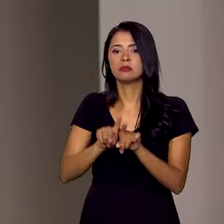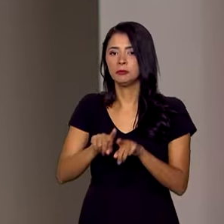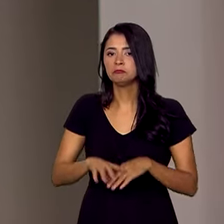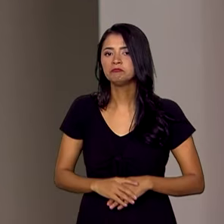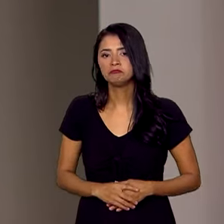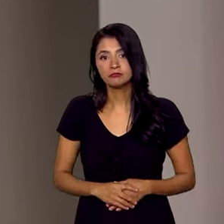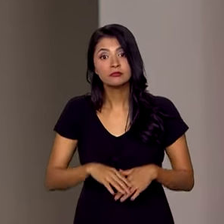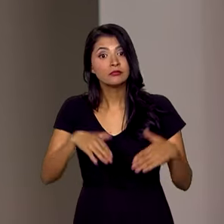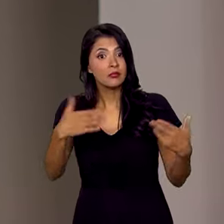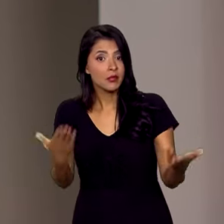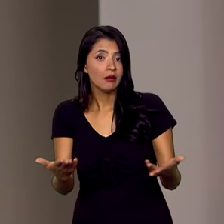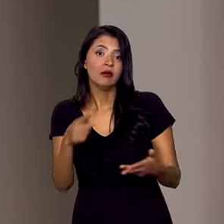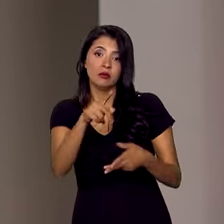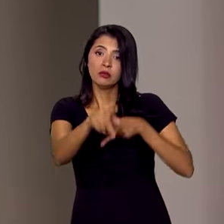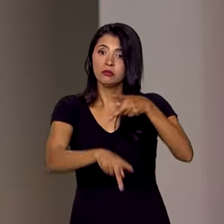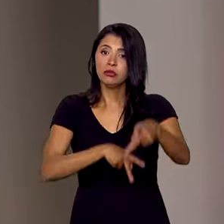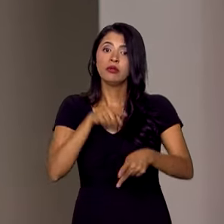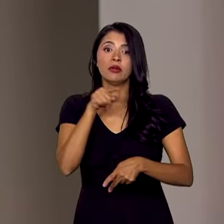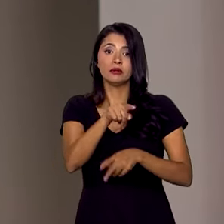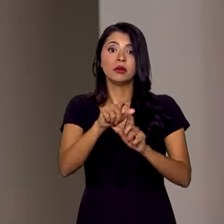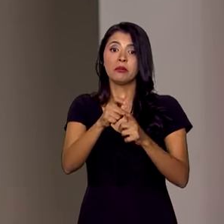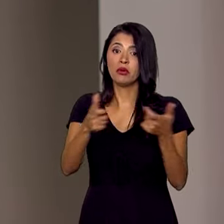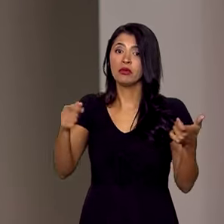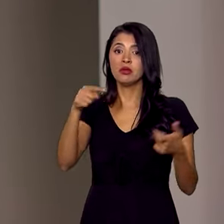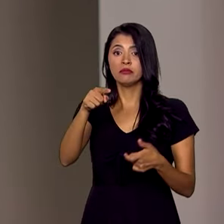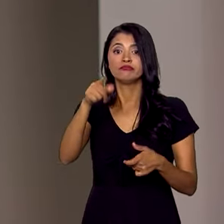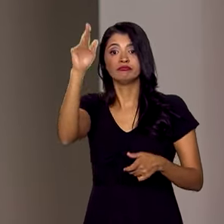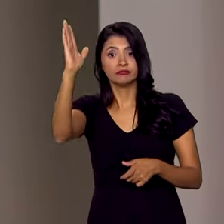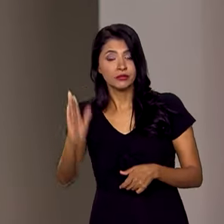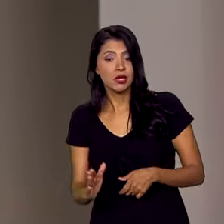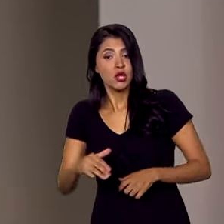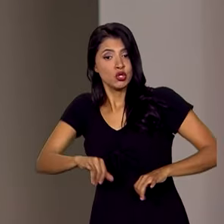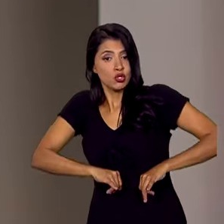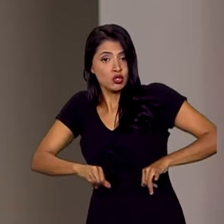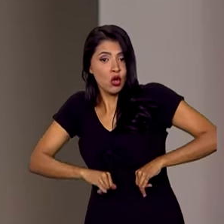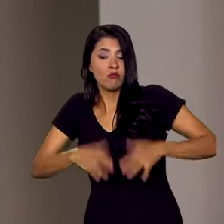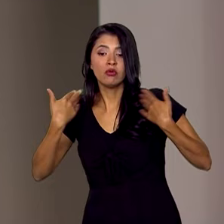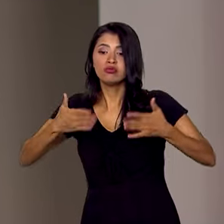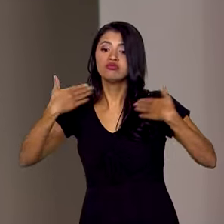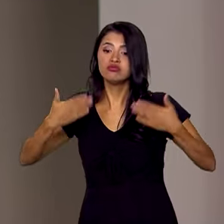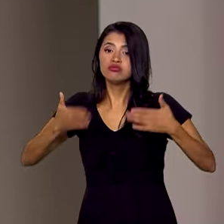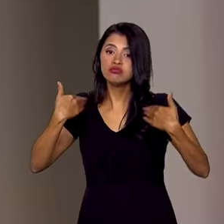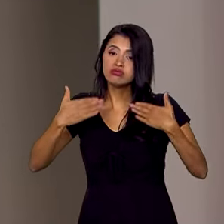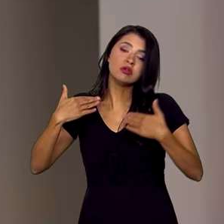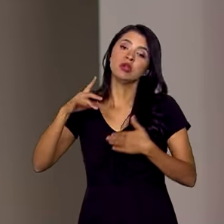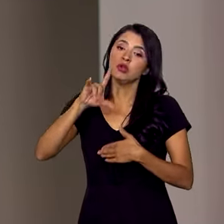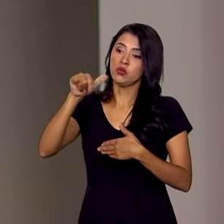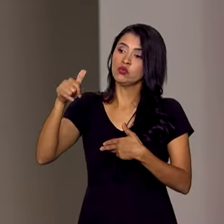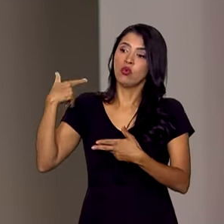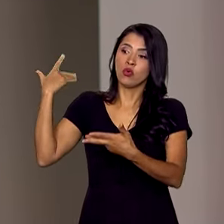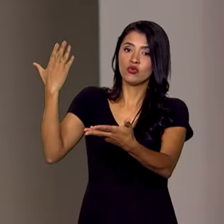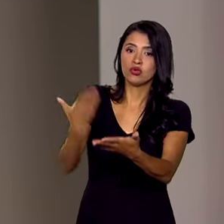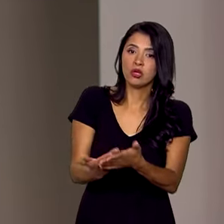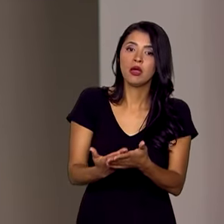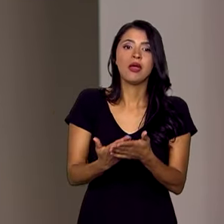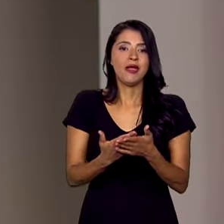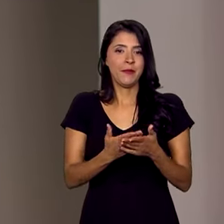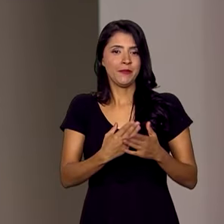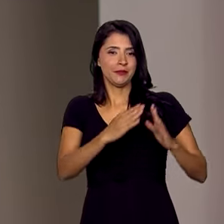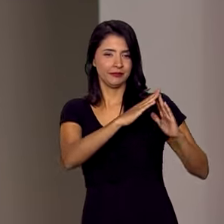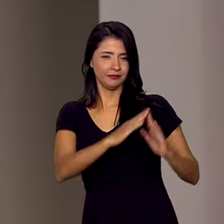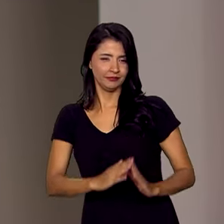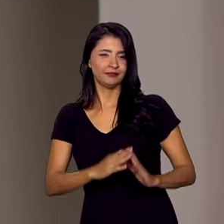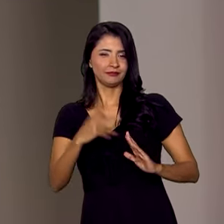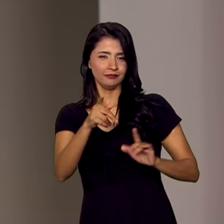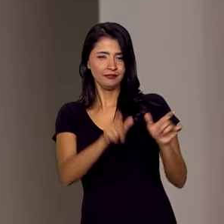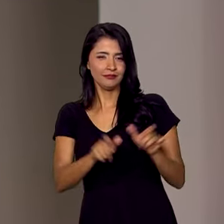Pois é, enquanto a população de boa parte do país sofre com o calor extremo dos últimos dias, moradores da região sul